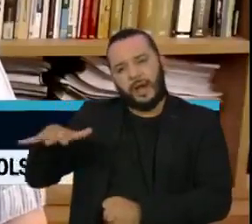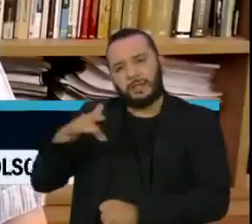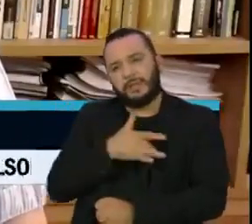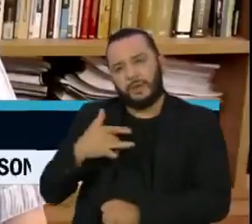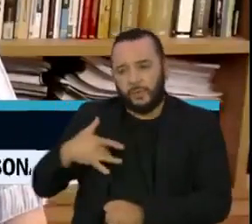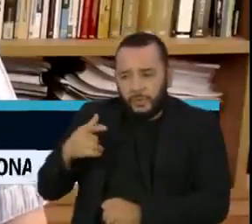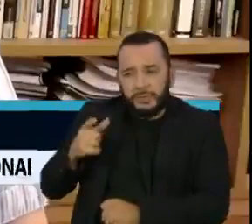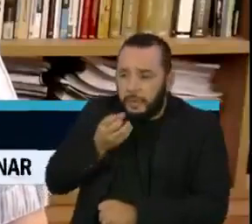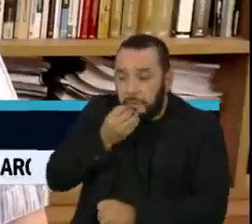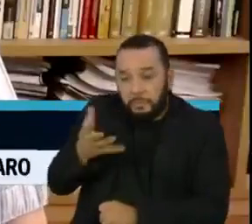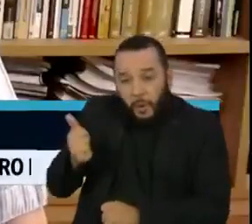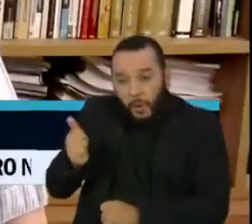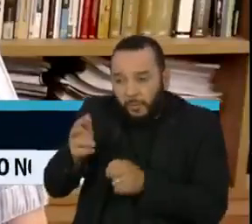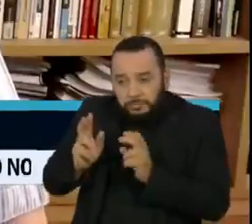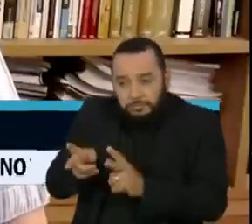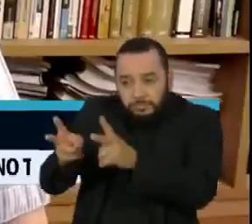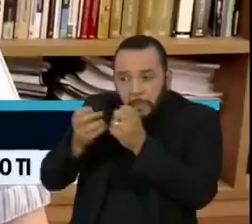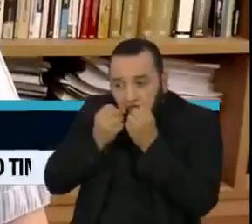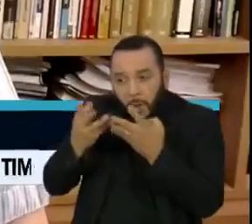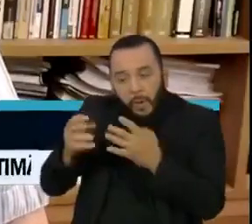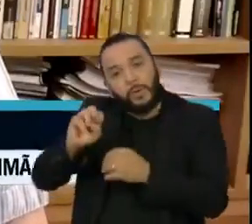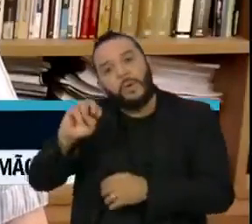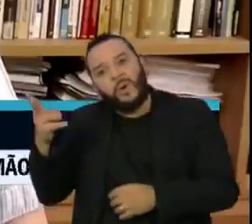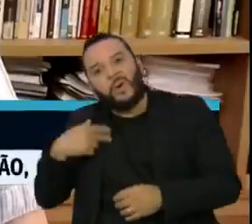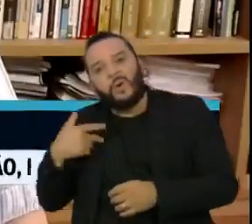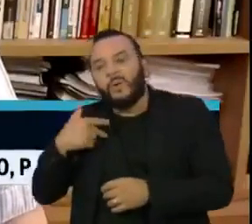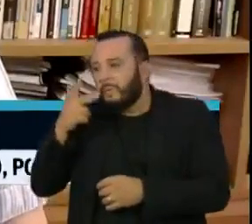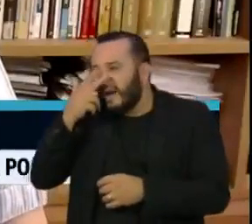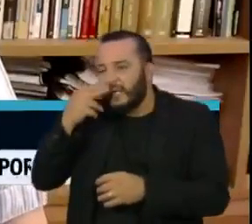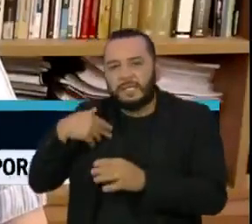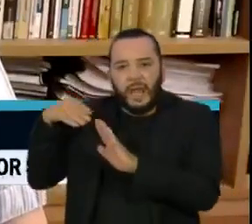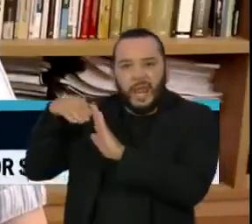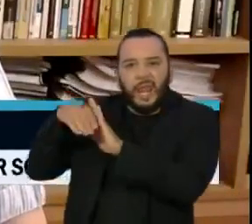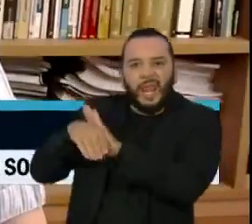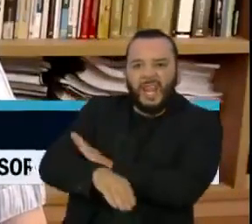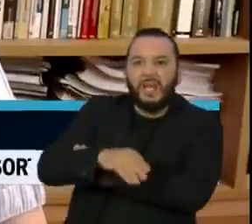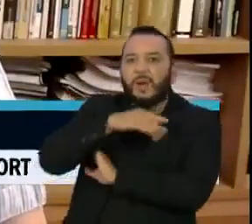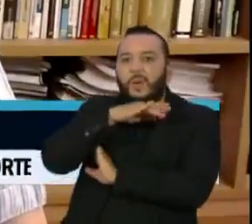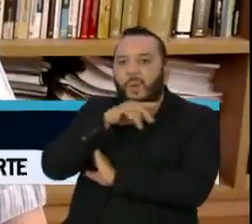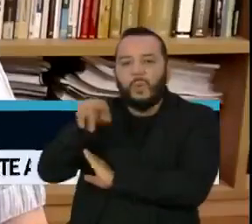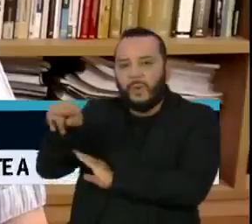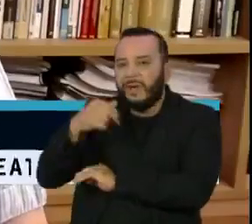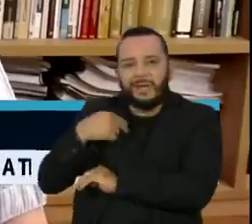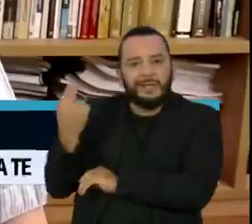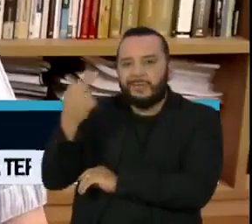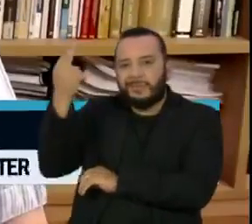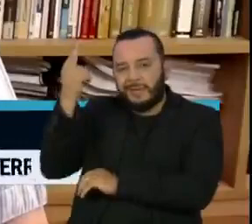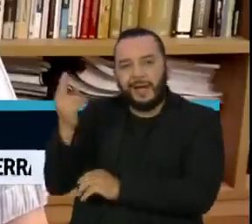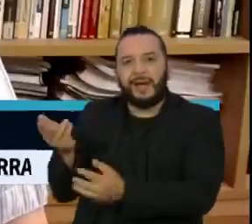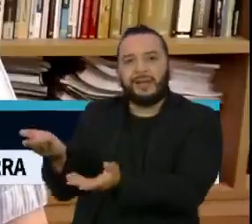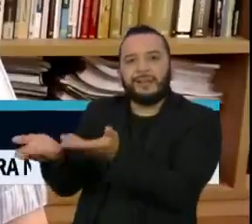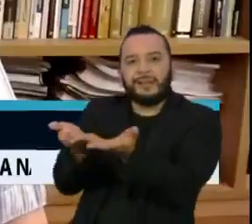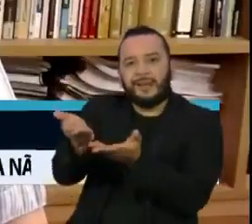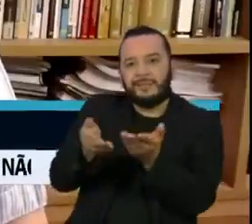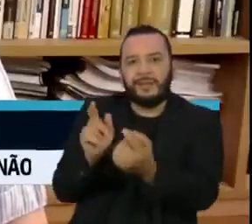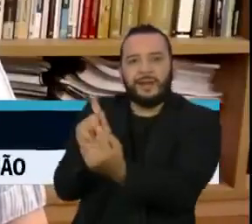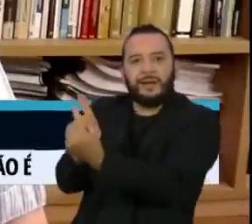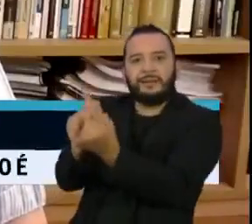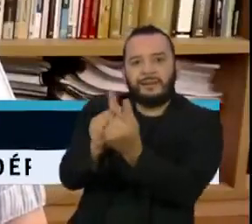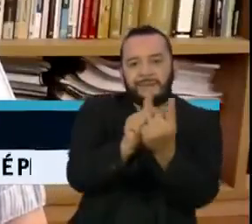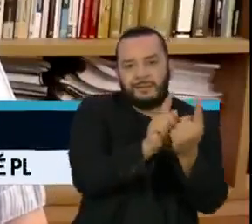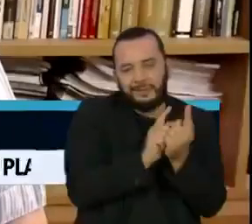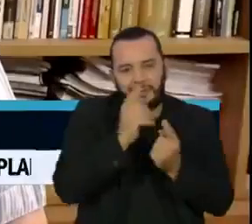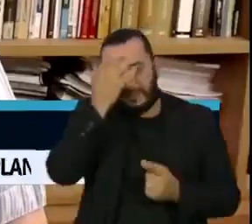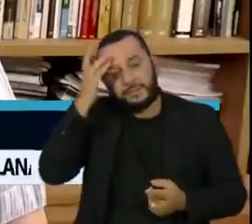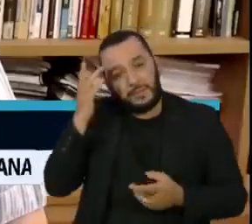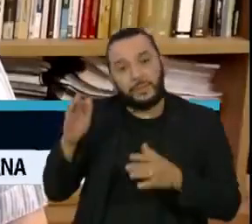continua saudável, continua ígida, ou se ela atingiu um ponto crítico em que ela não vai mais conseguir atuar em